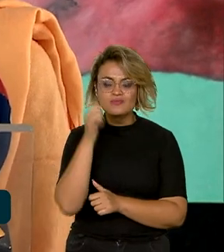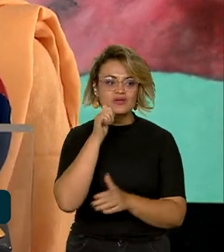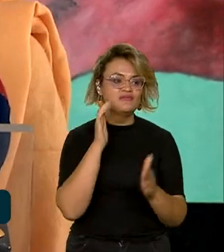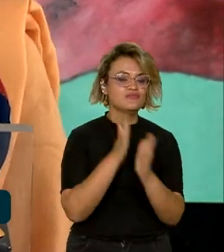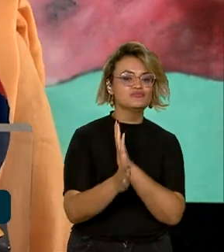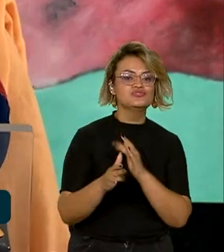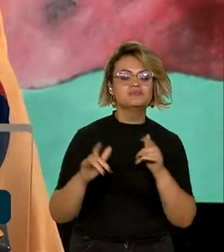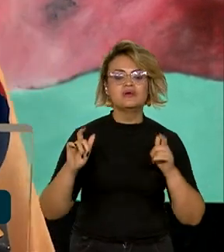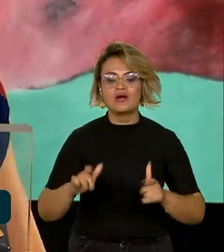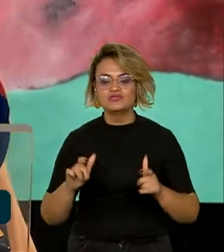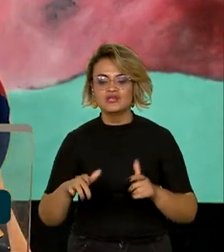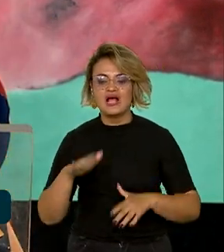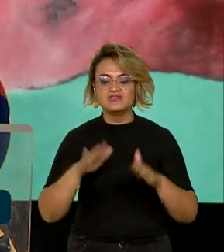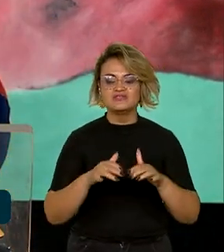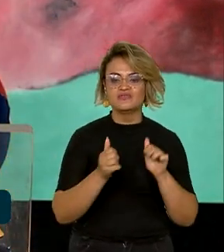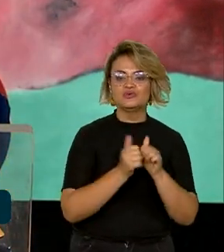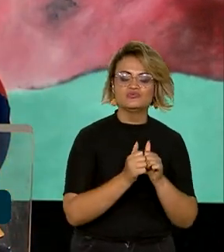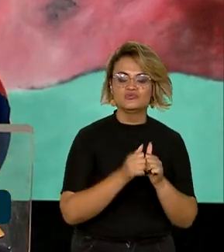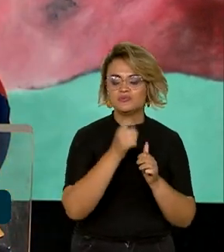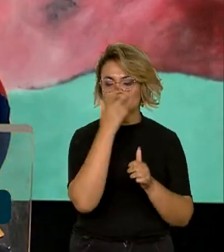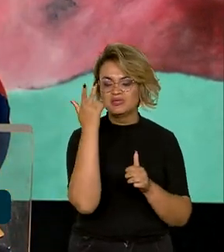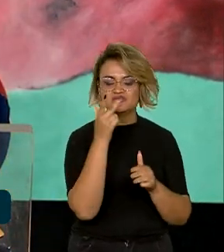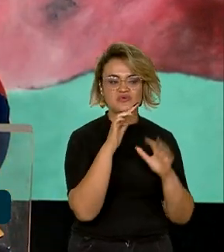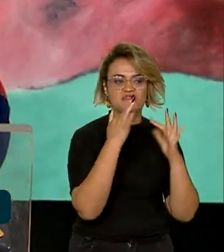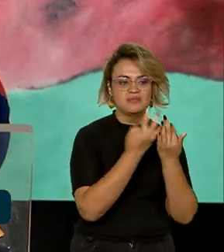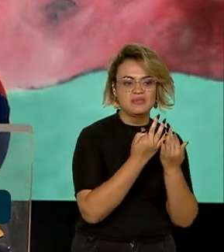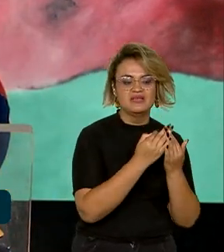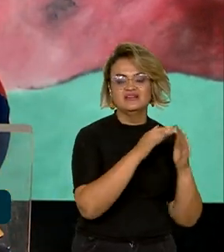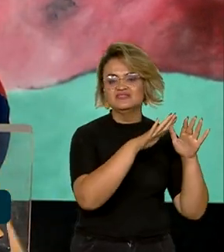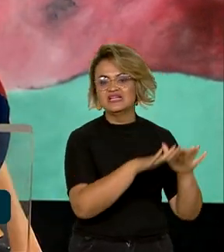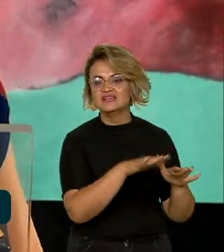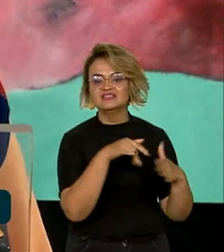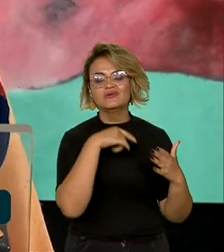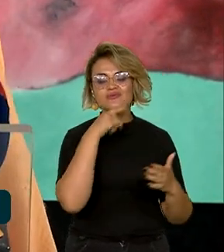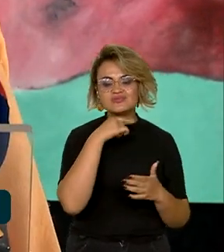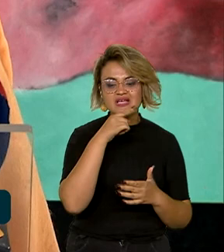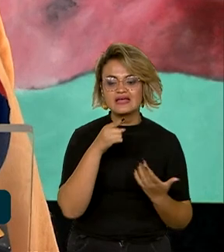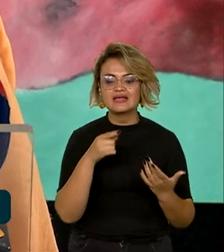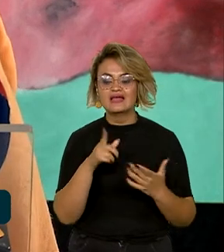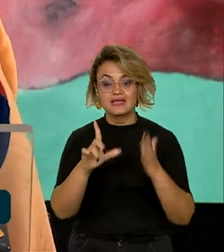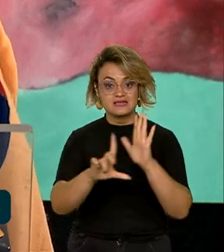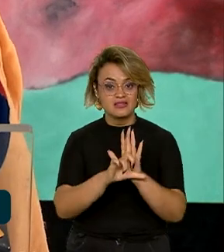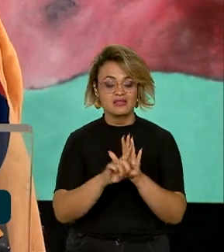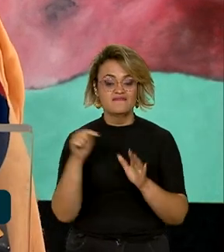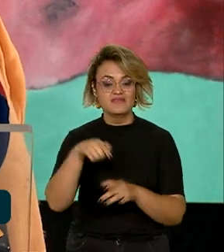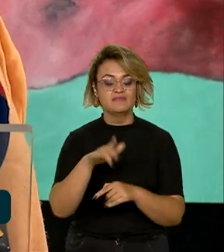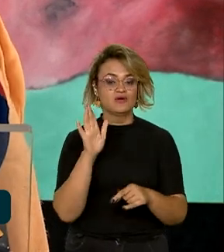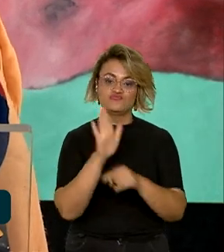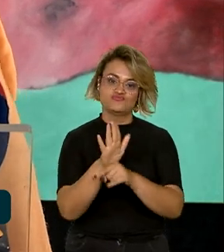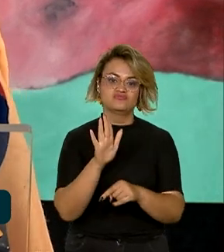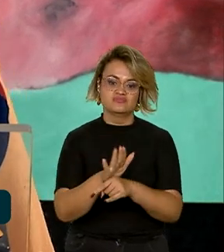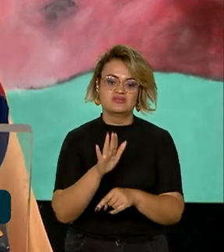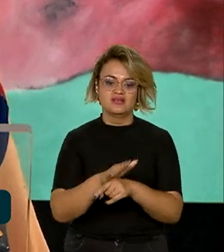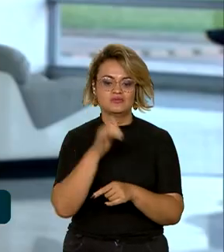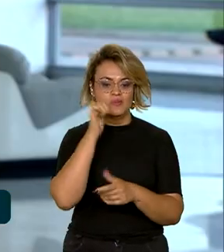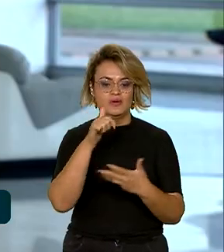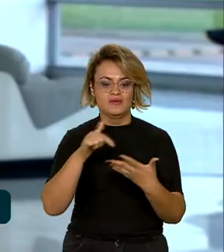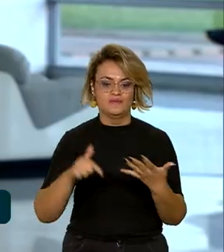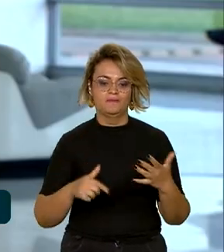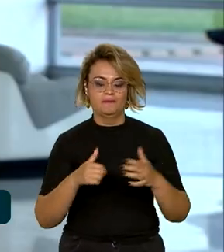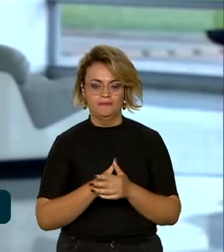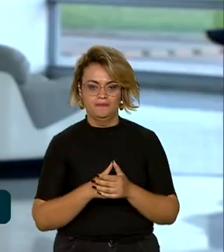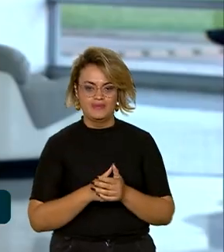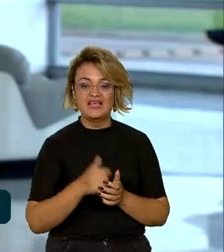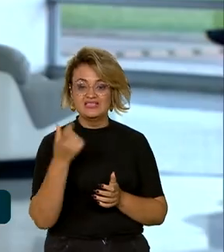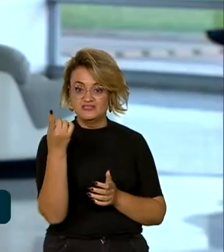onde ir. Às vezes elas vão na casa de um parente, mas não têm espaço, ou não podem ficar na casa de parente. E essa lei veio para beneficiar todas essas mulheres. O